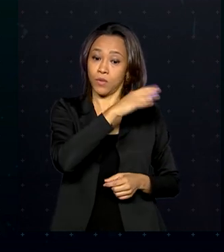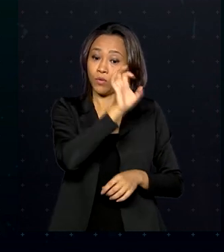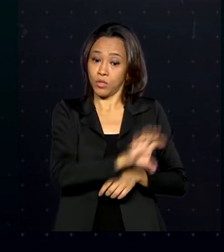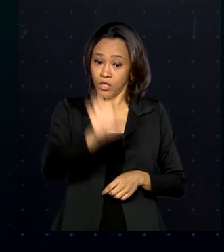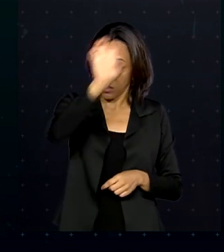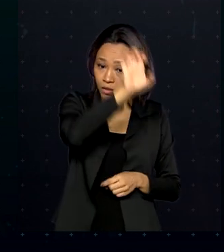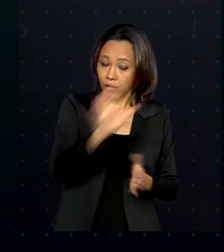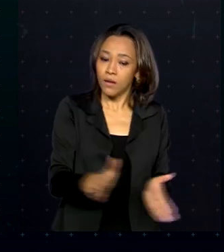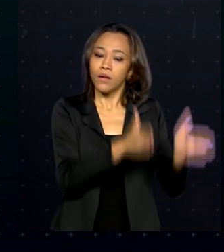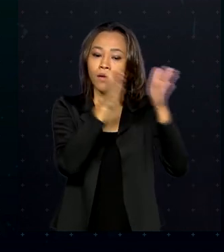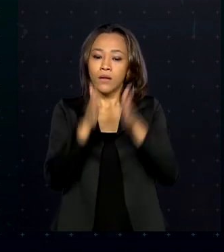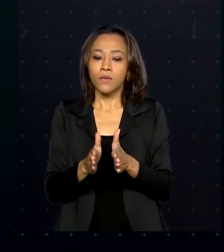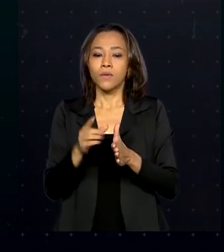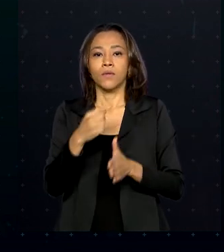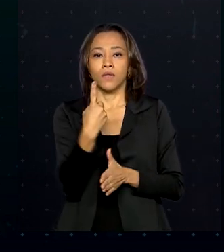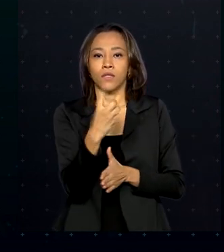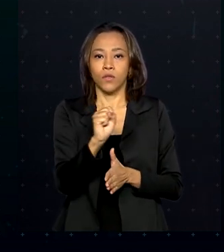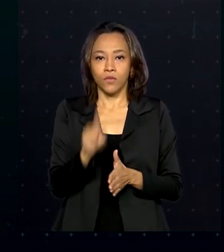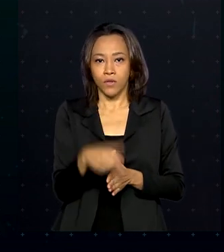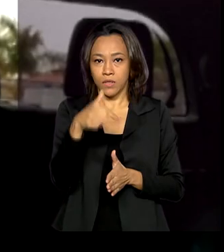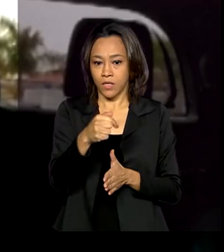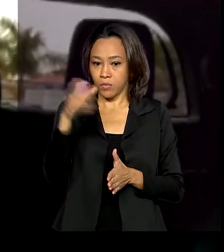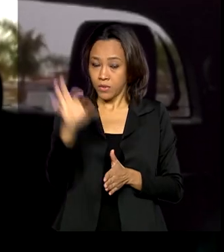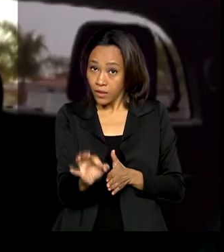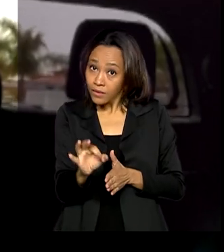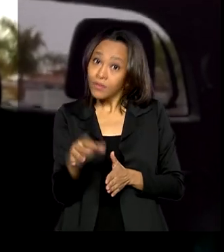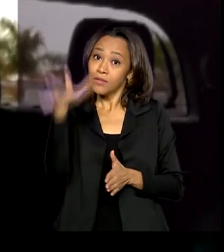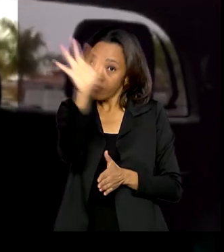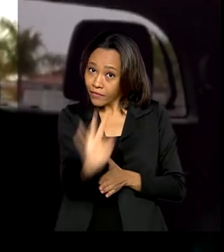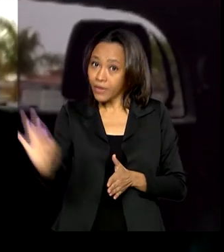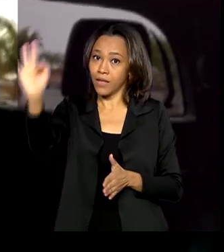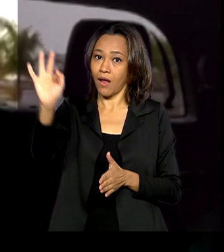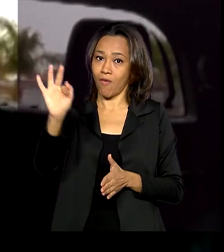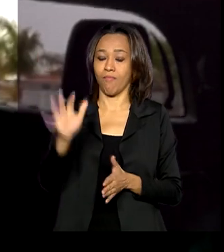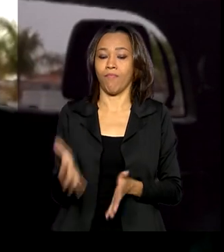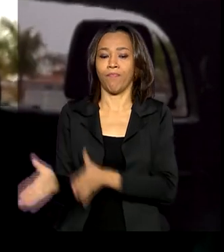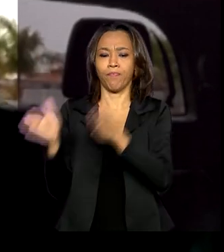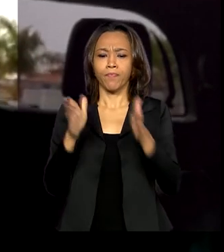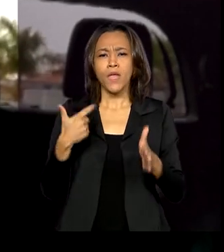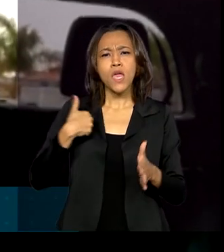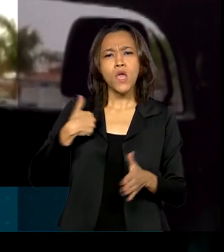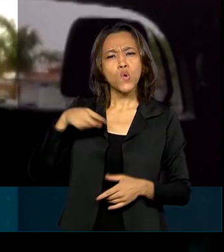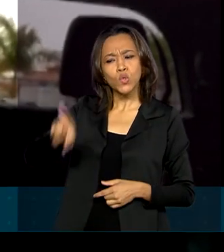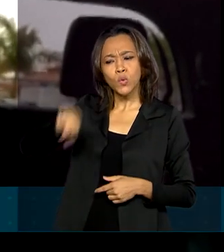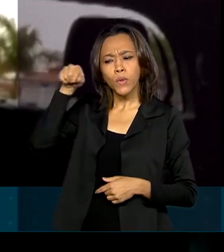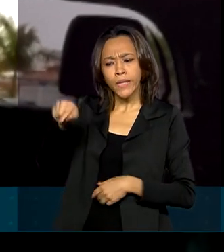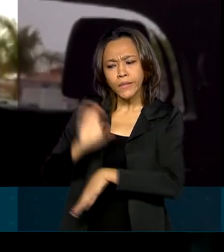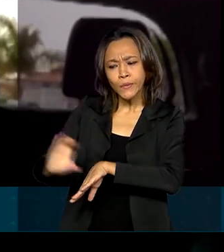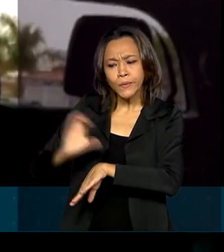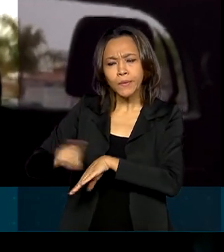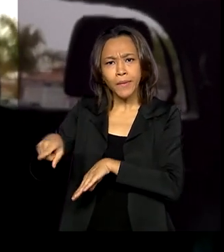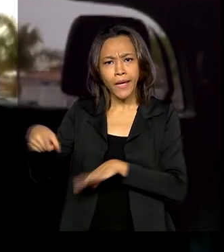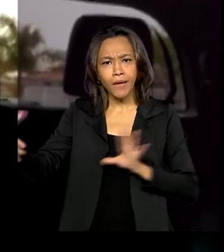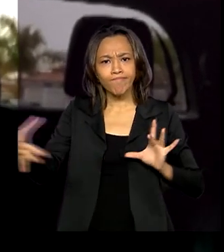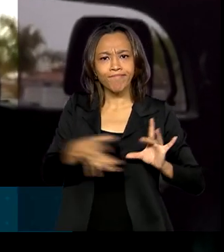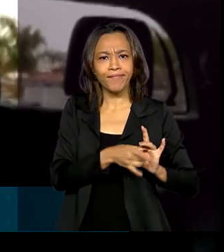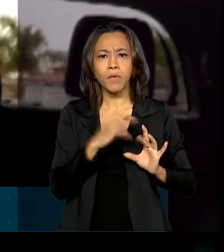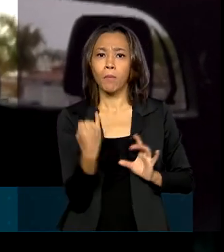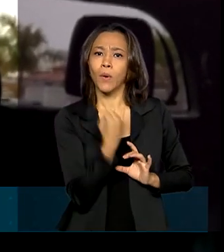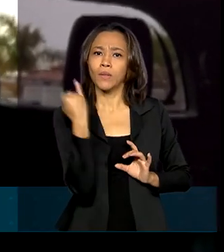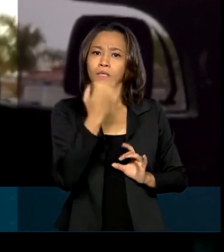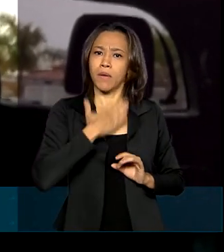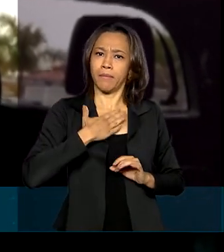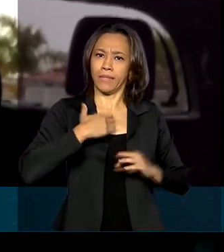18,7% na rede federal. Escolhi esse curso porque ele é muito importante para a minha cidade, já que